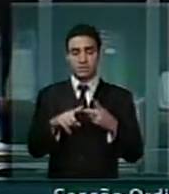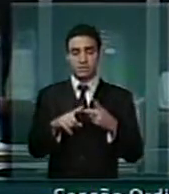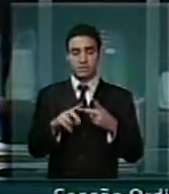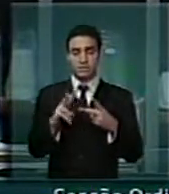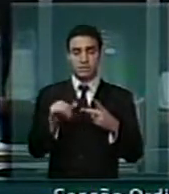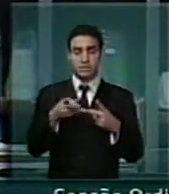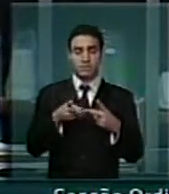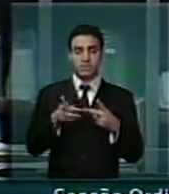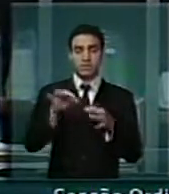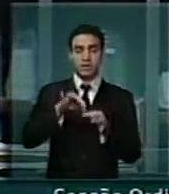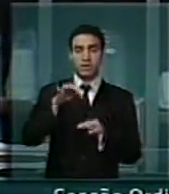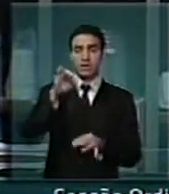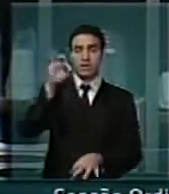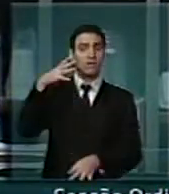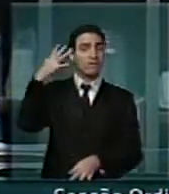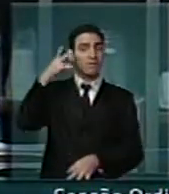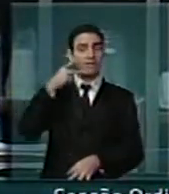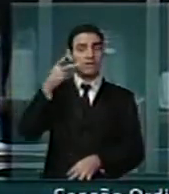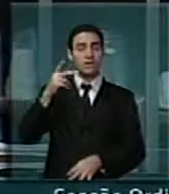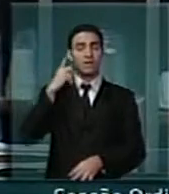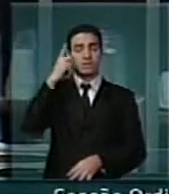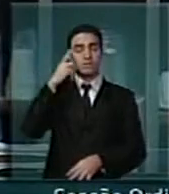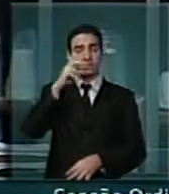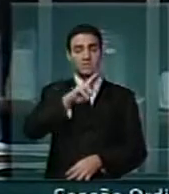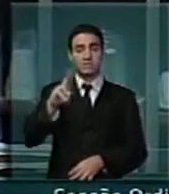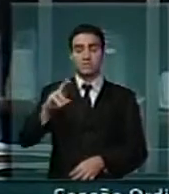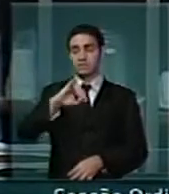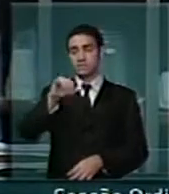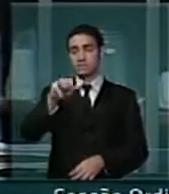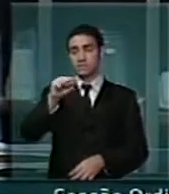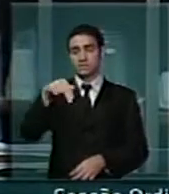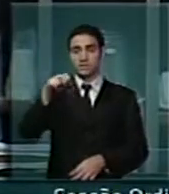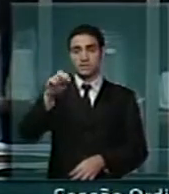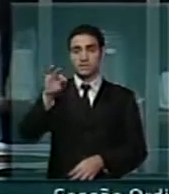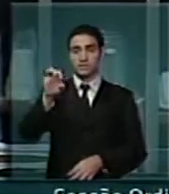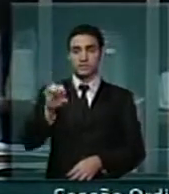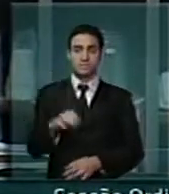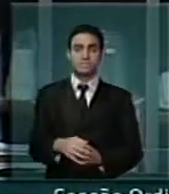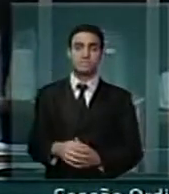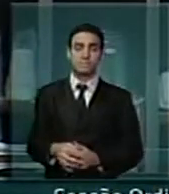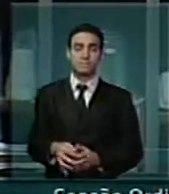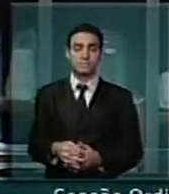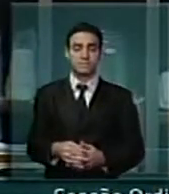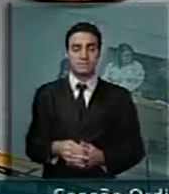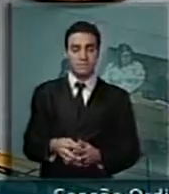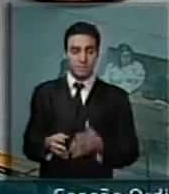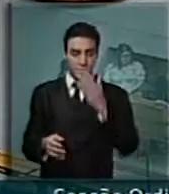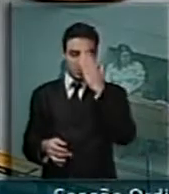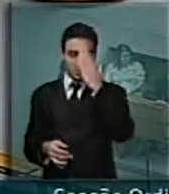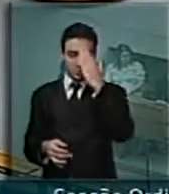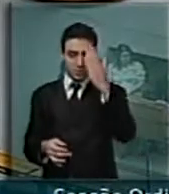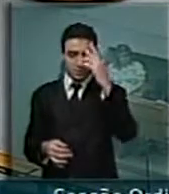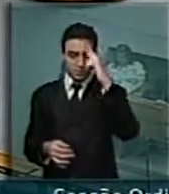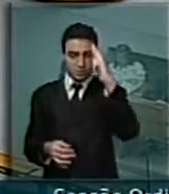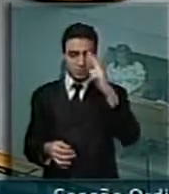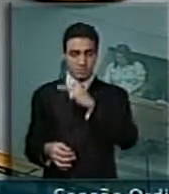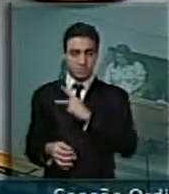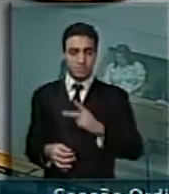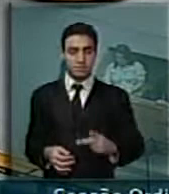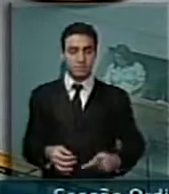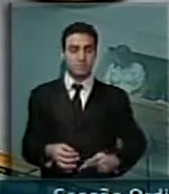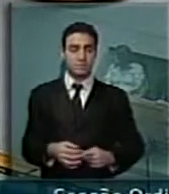continuaremos o grande expediente com a deputada Janete Capiberib. Obrigado, Sr. Presidente,